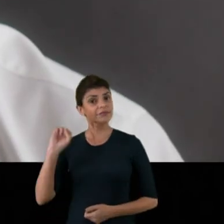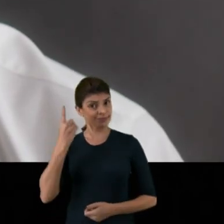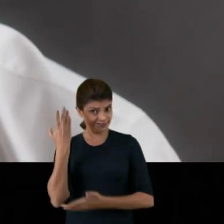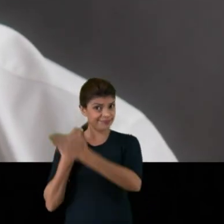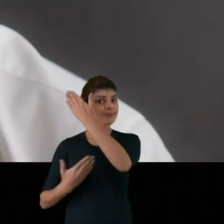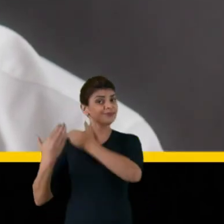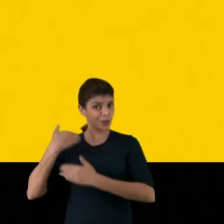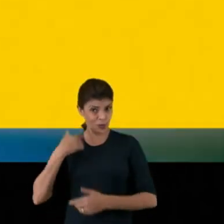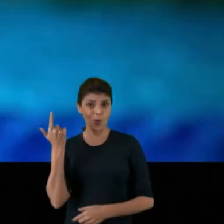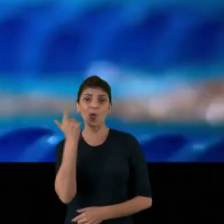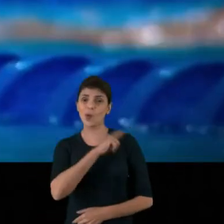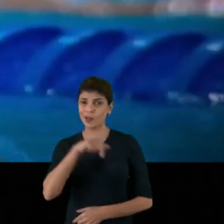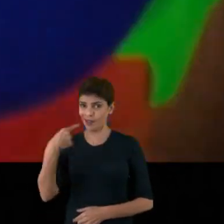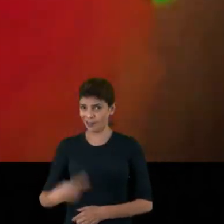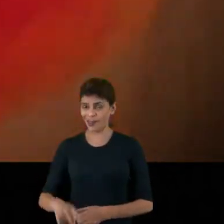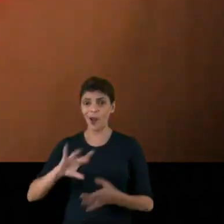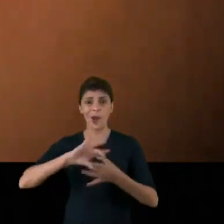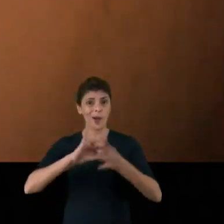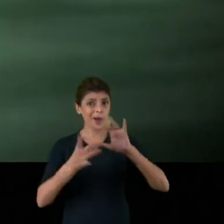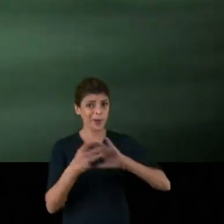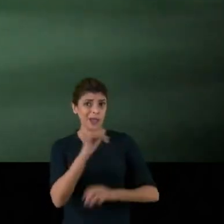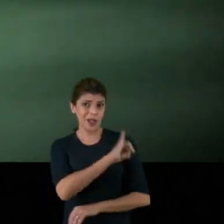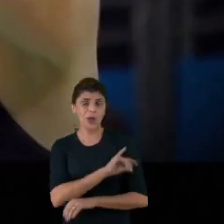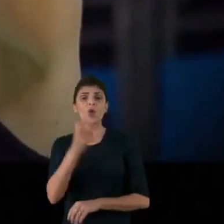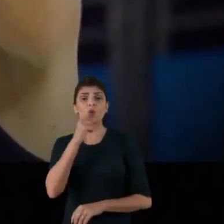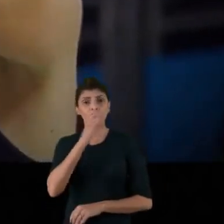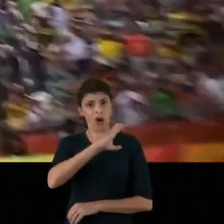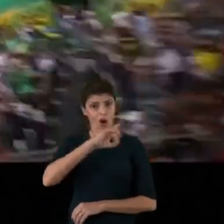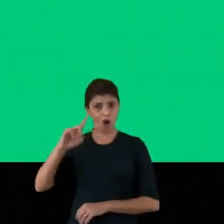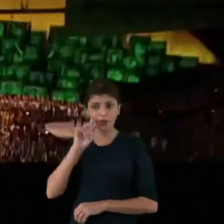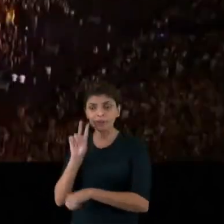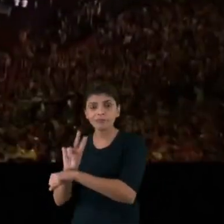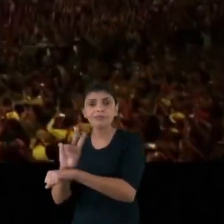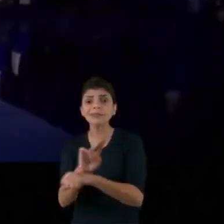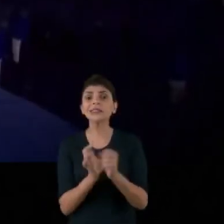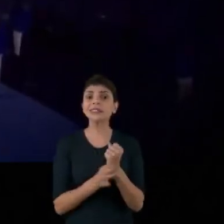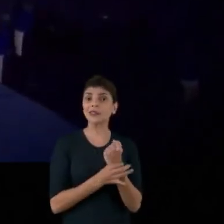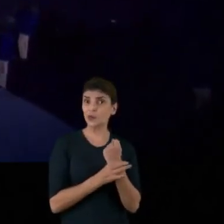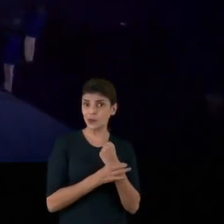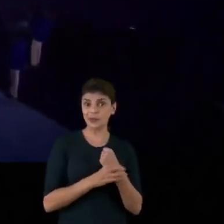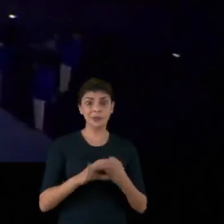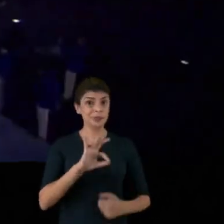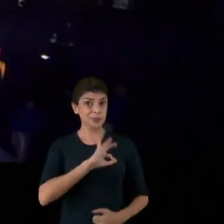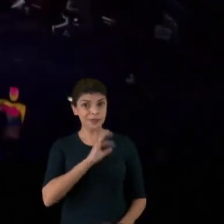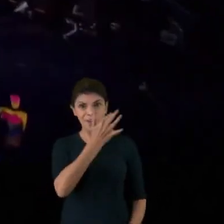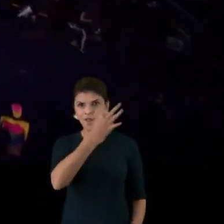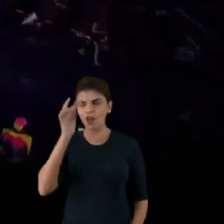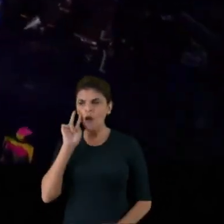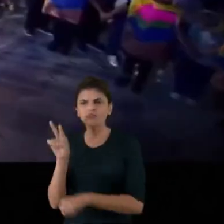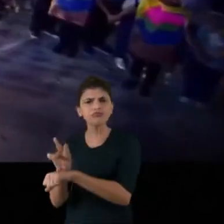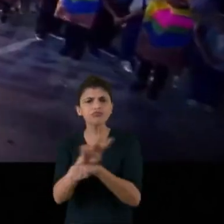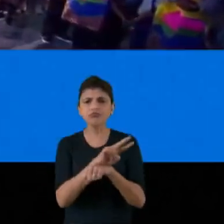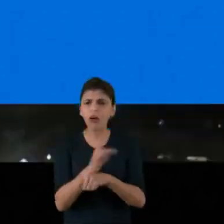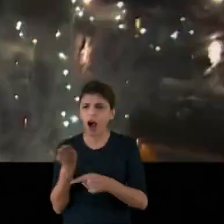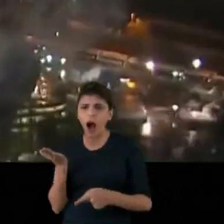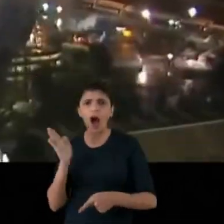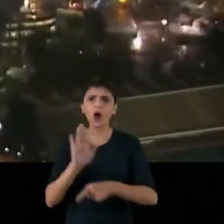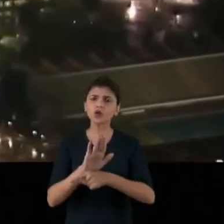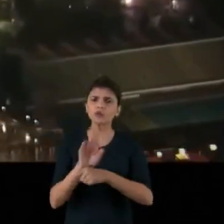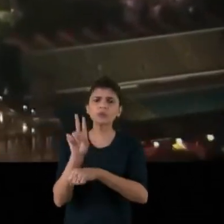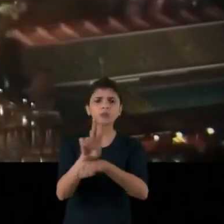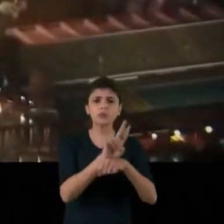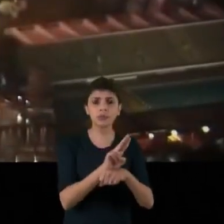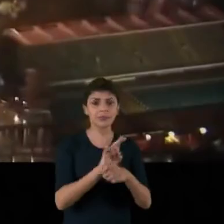Deixa eu te contar. Eu já fiz isso nas Olimpíadas aqui no Rio. Coordenei os trabalhos de segurança da Polícia Federal